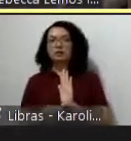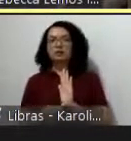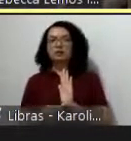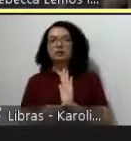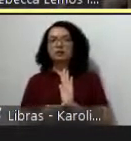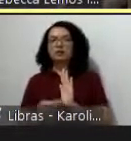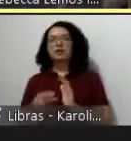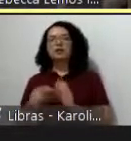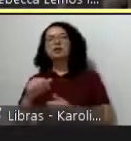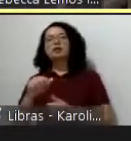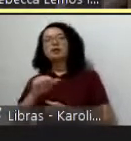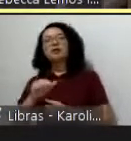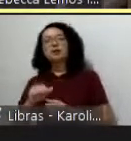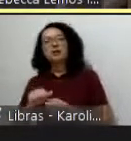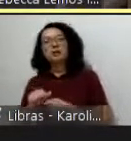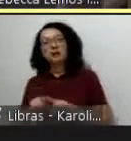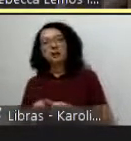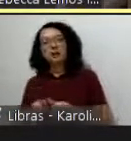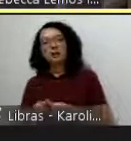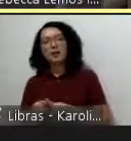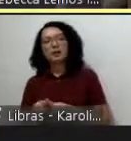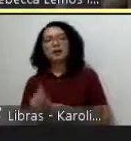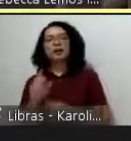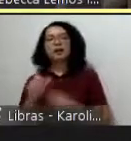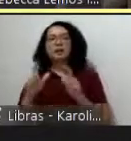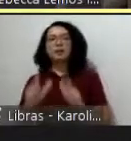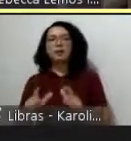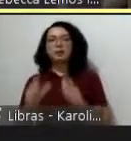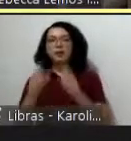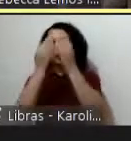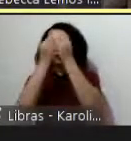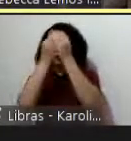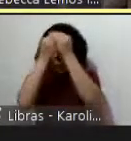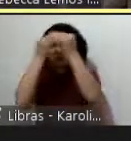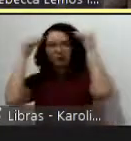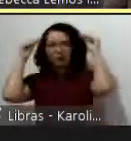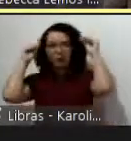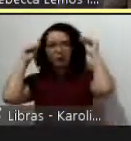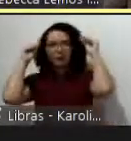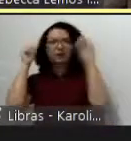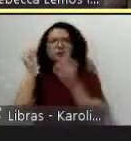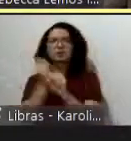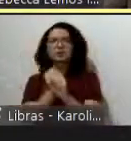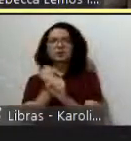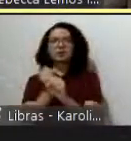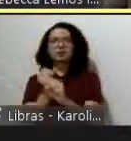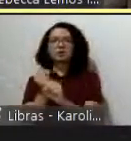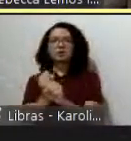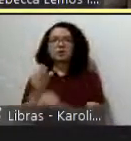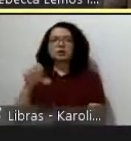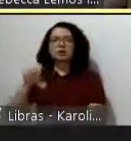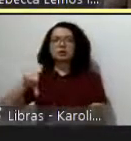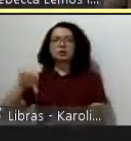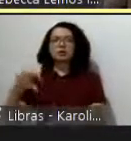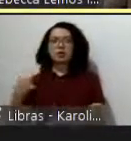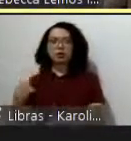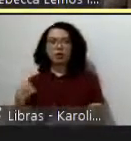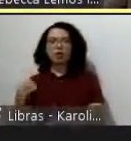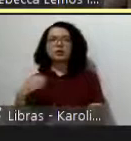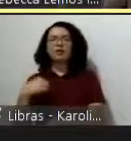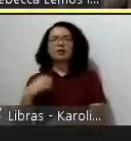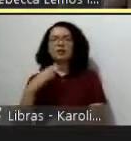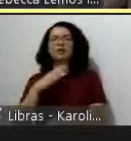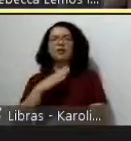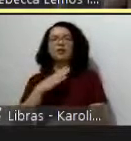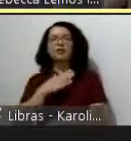trabalho no México morei no México cinco anos sigo trabalhando com México morei nos anos 90 tenho um carinho México é o meu